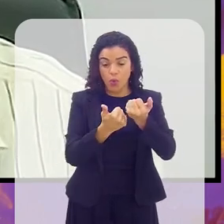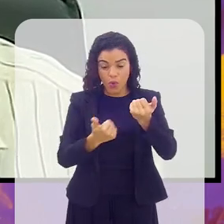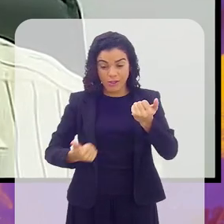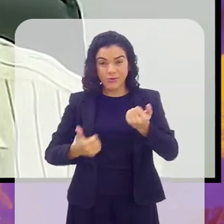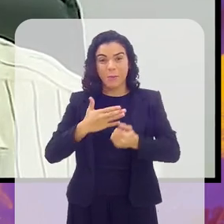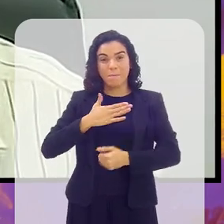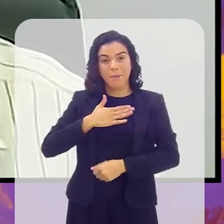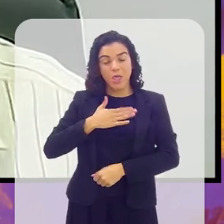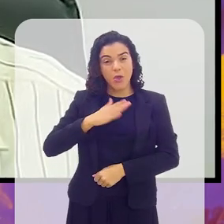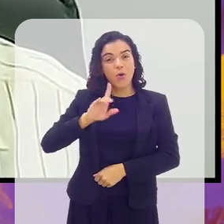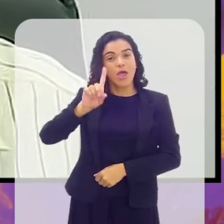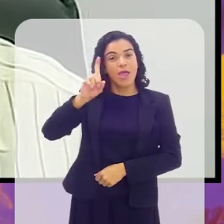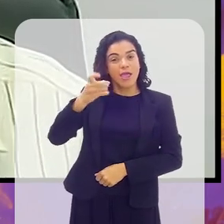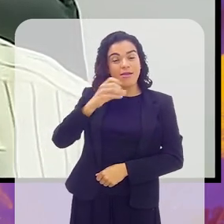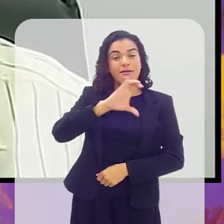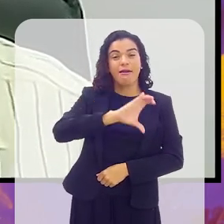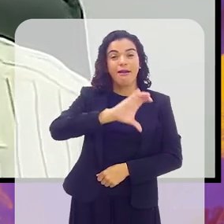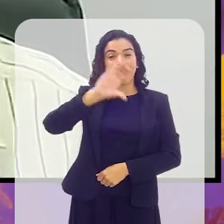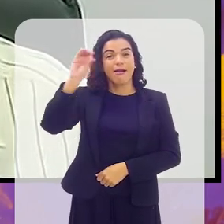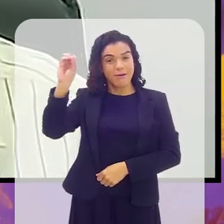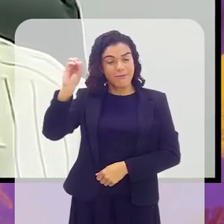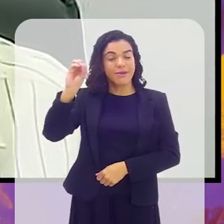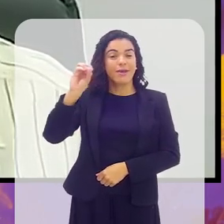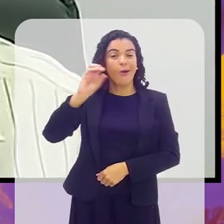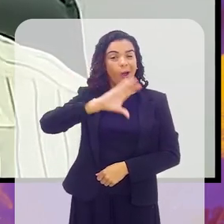meu que já foi campeão de tênis,